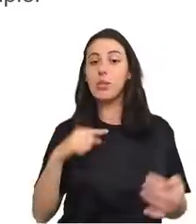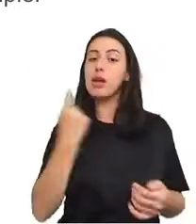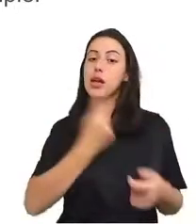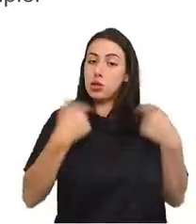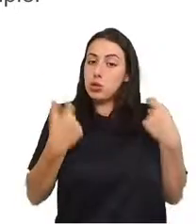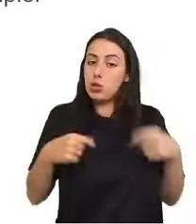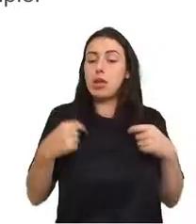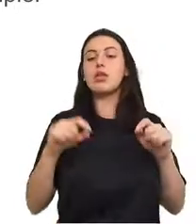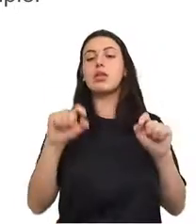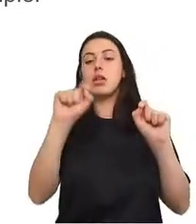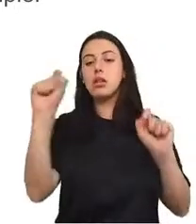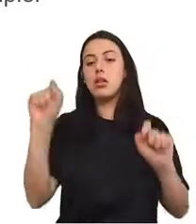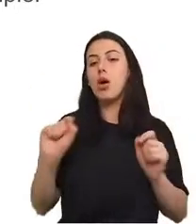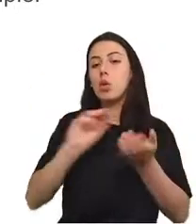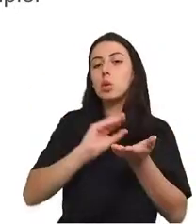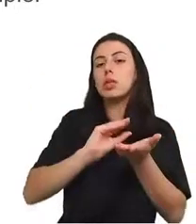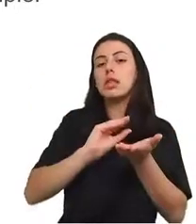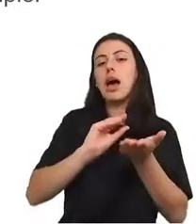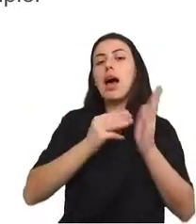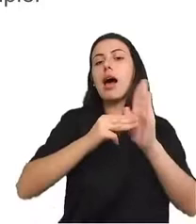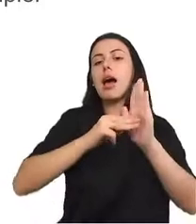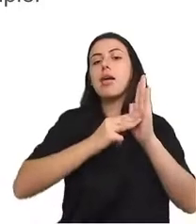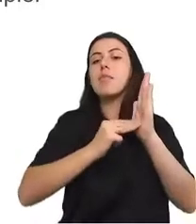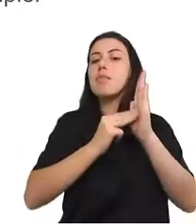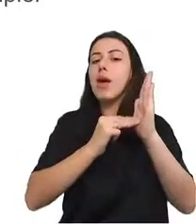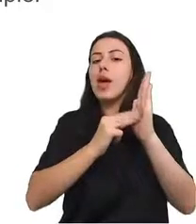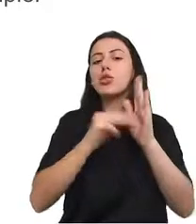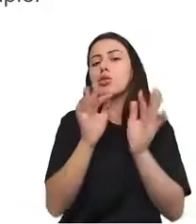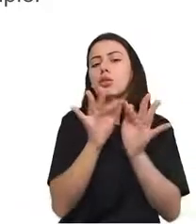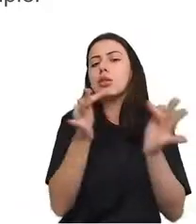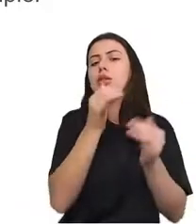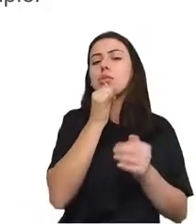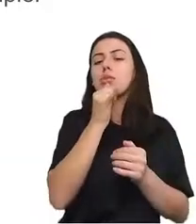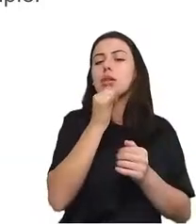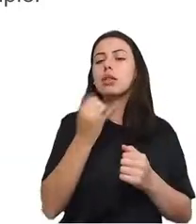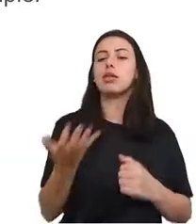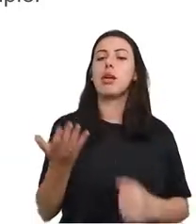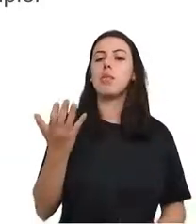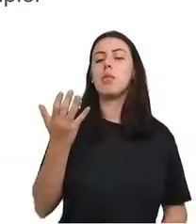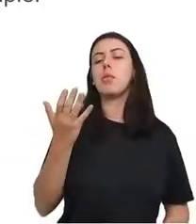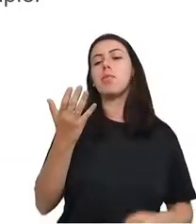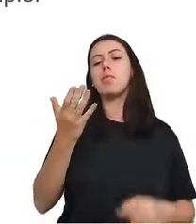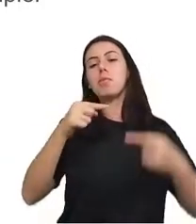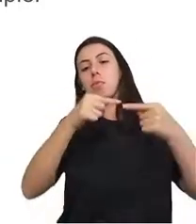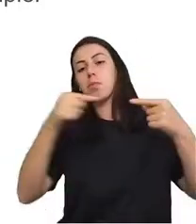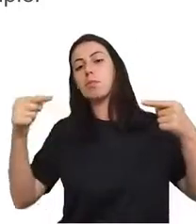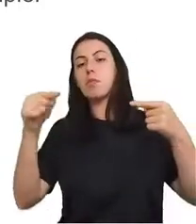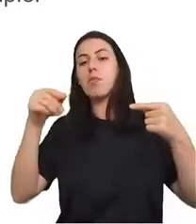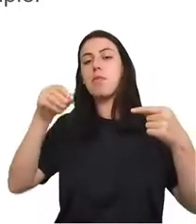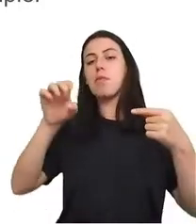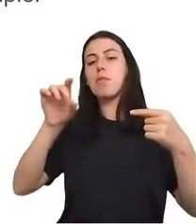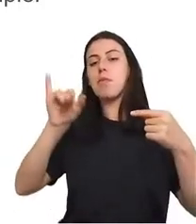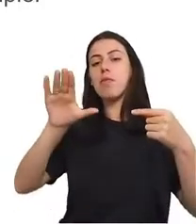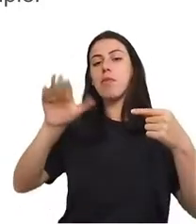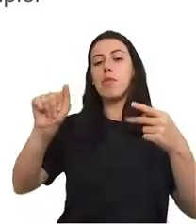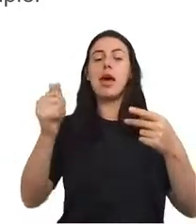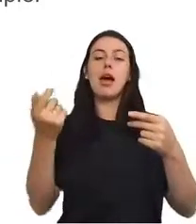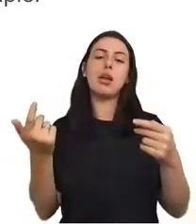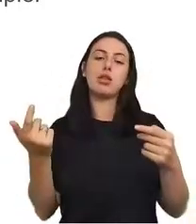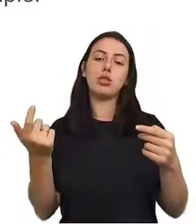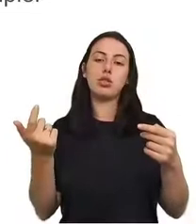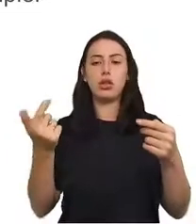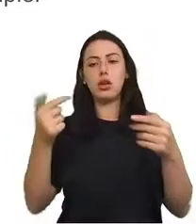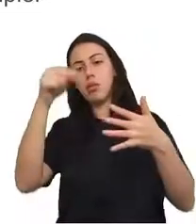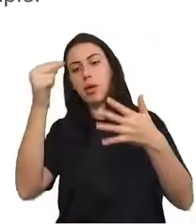simples, ou seja, médias, regressão linear e outras ferramentas bem estabelecidas e de fácil interpretação. Por outro